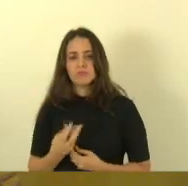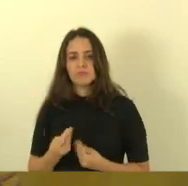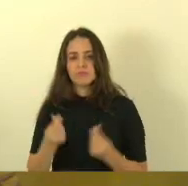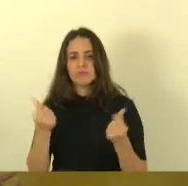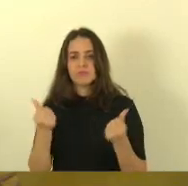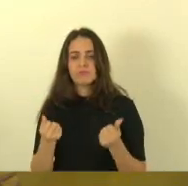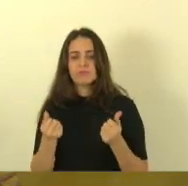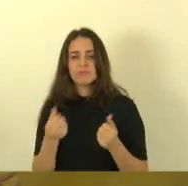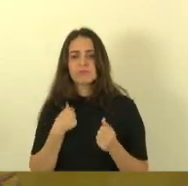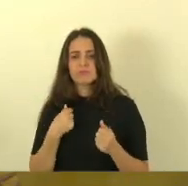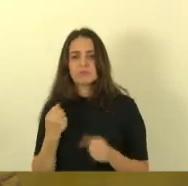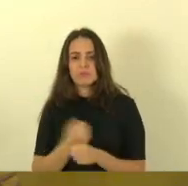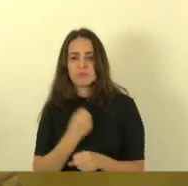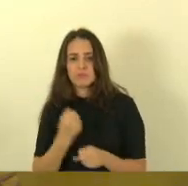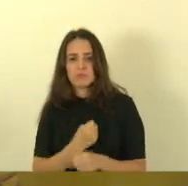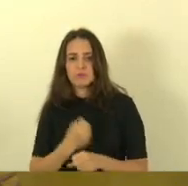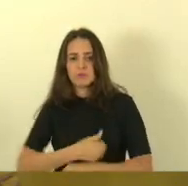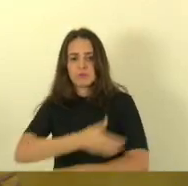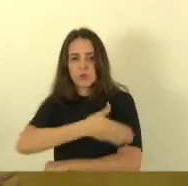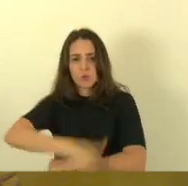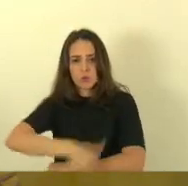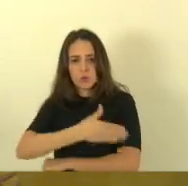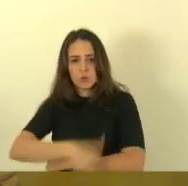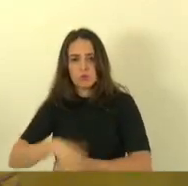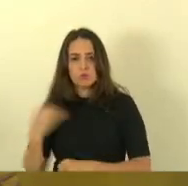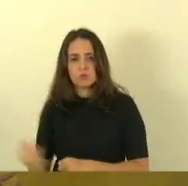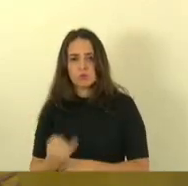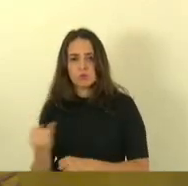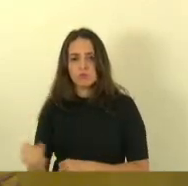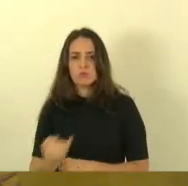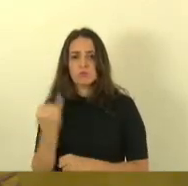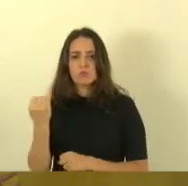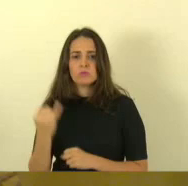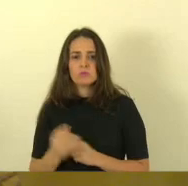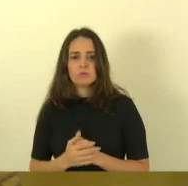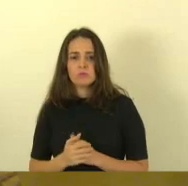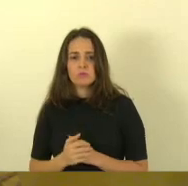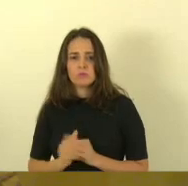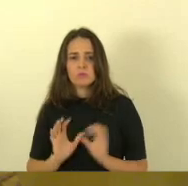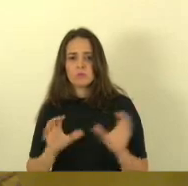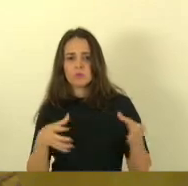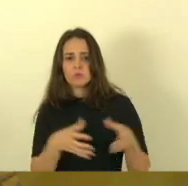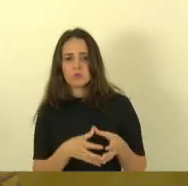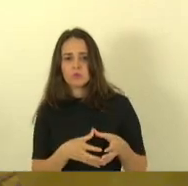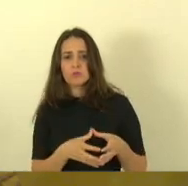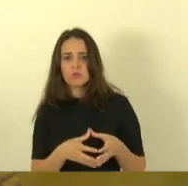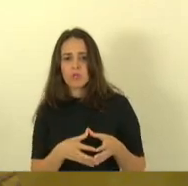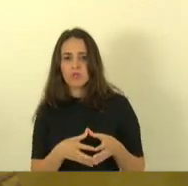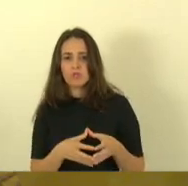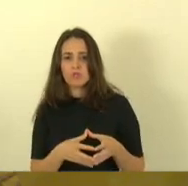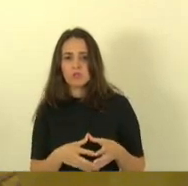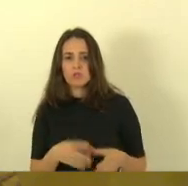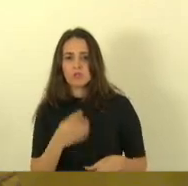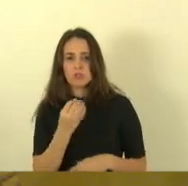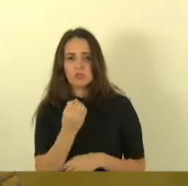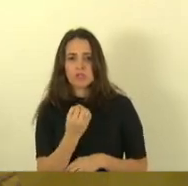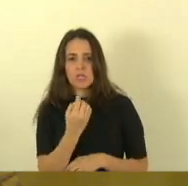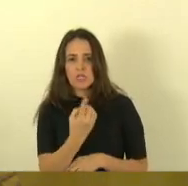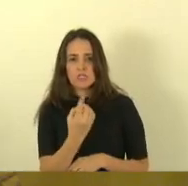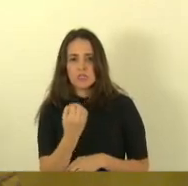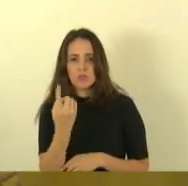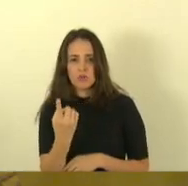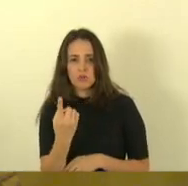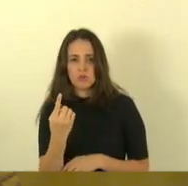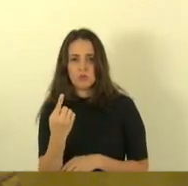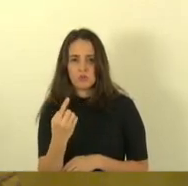construção com a pavimentação dessa importante via de acesso da comunidade Nova Almeida a 101 Norte sem precisar passar